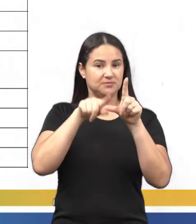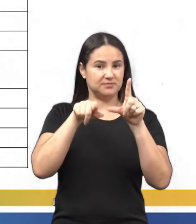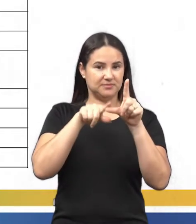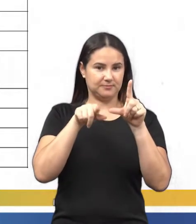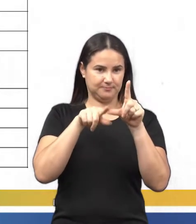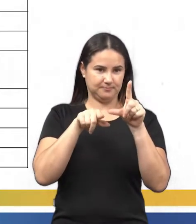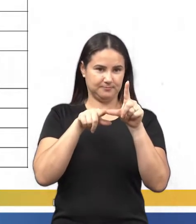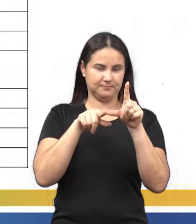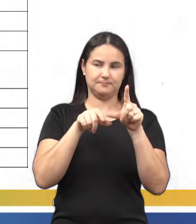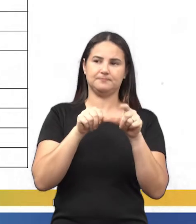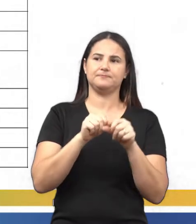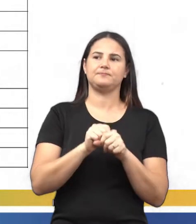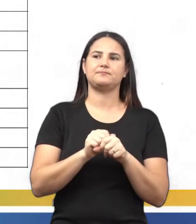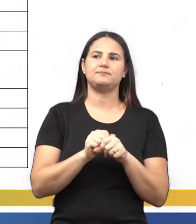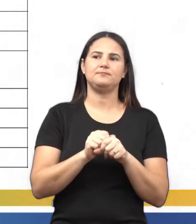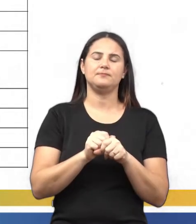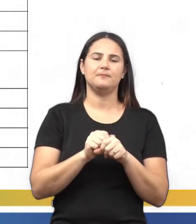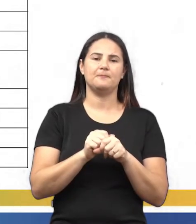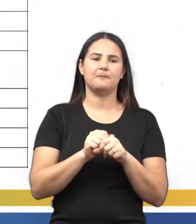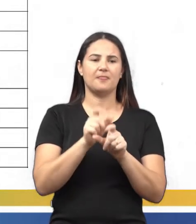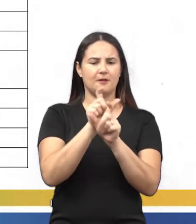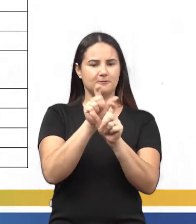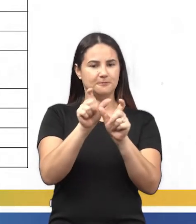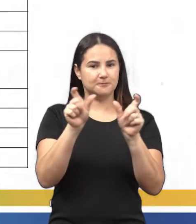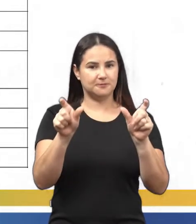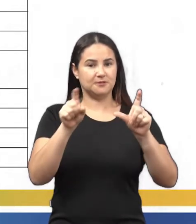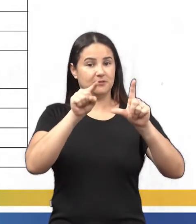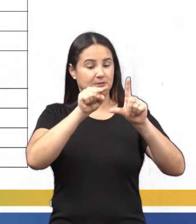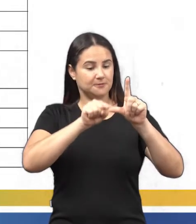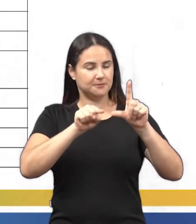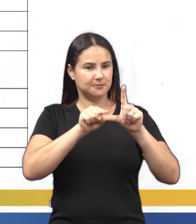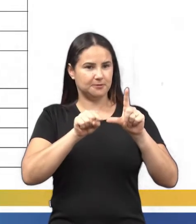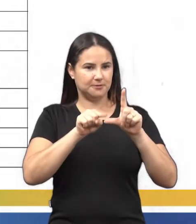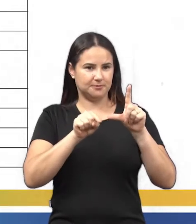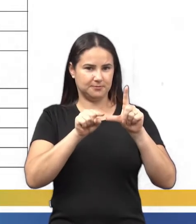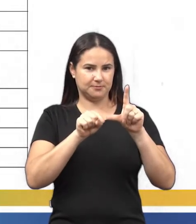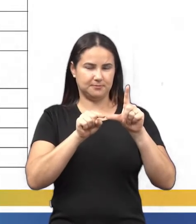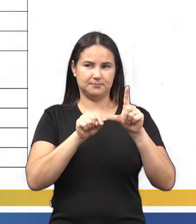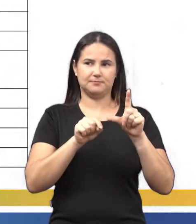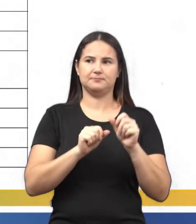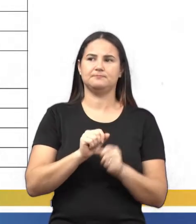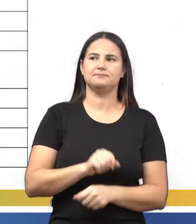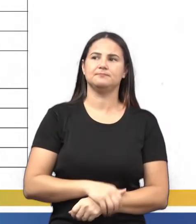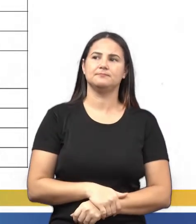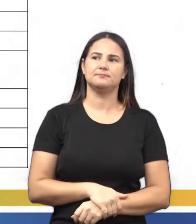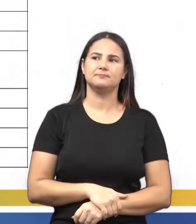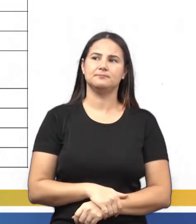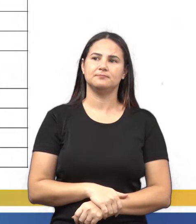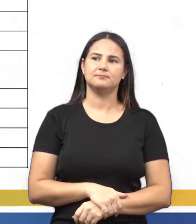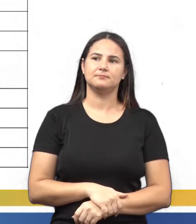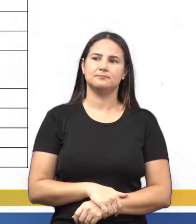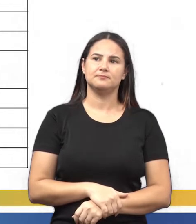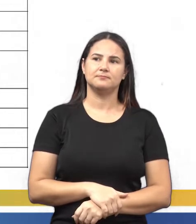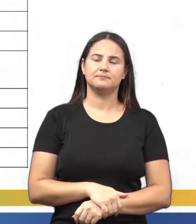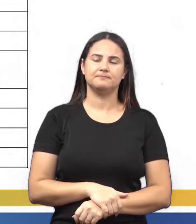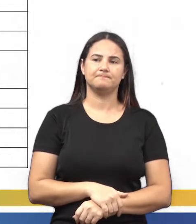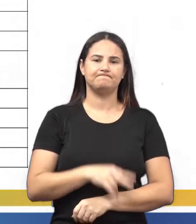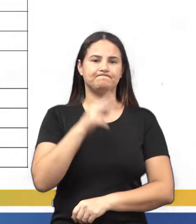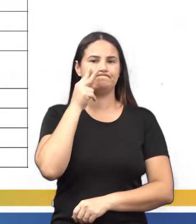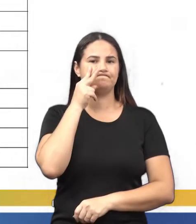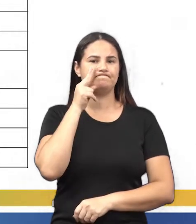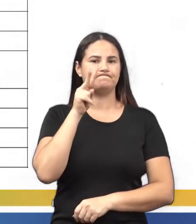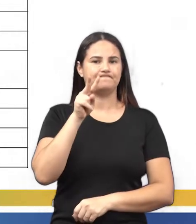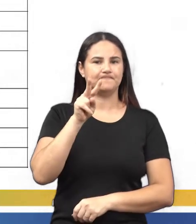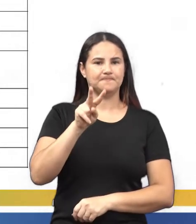incógnitas. As expressões que possuem incógnitas são chamadas expressões algébricas. Agora a gente vai ver uma